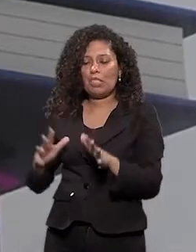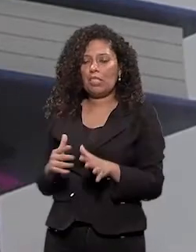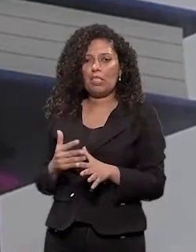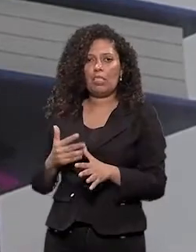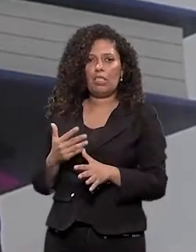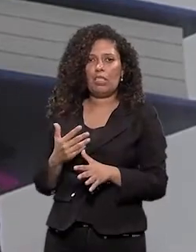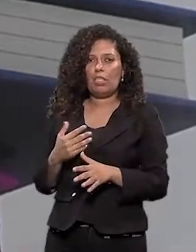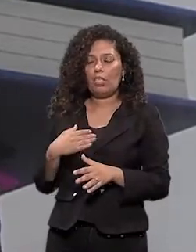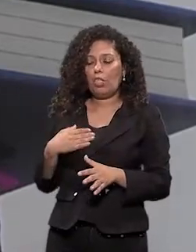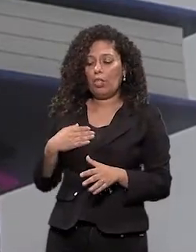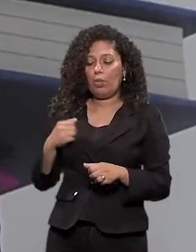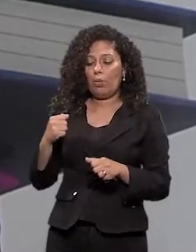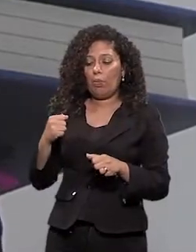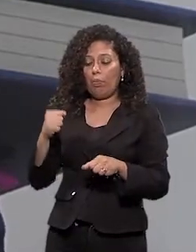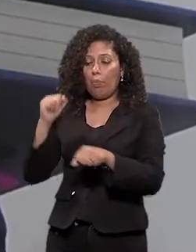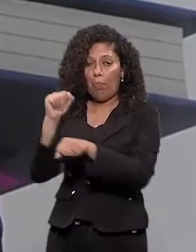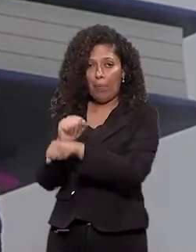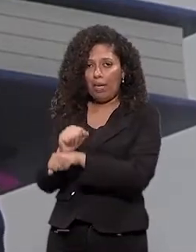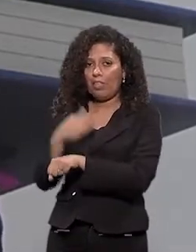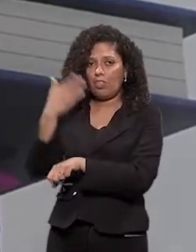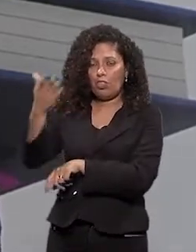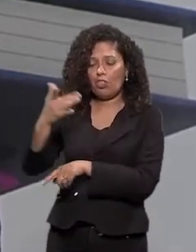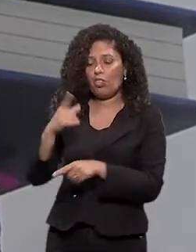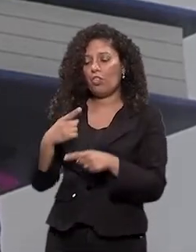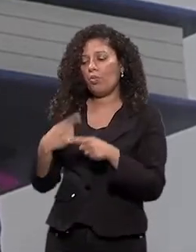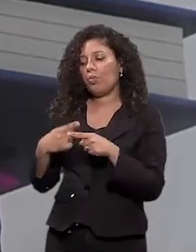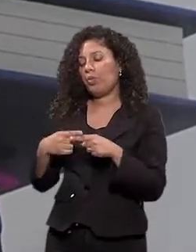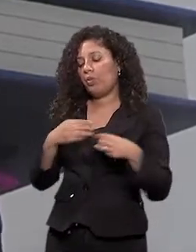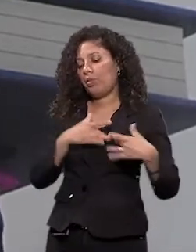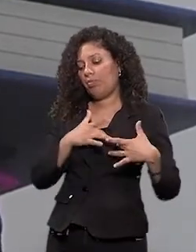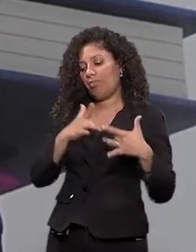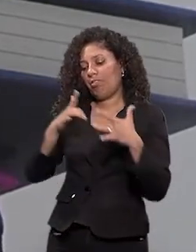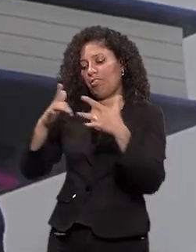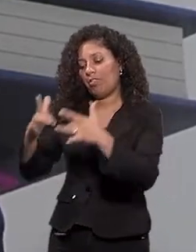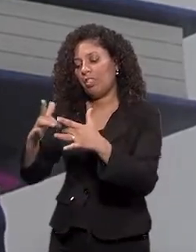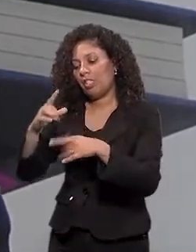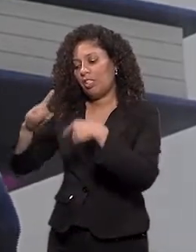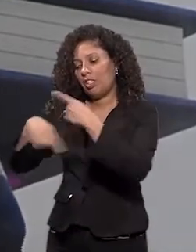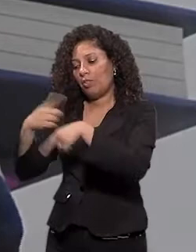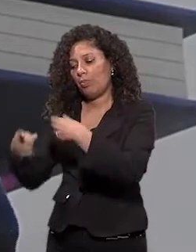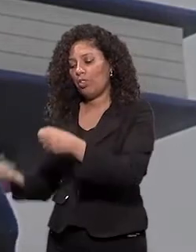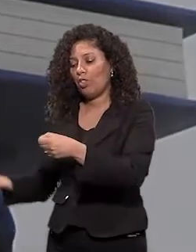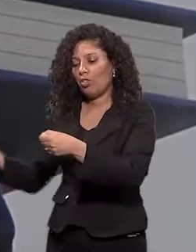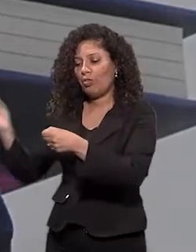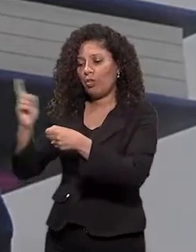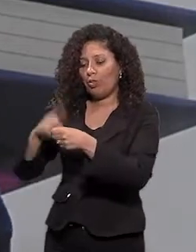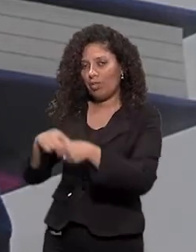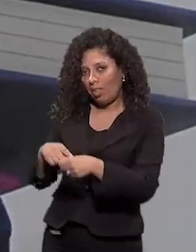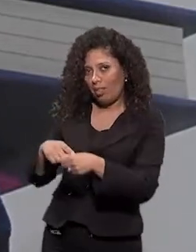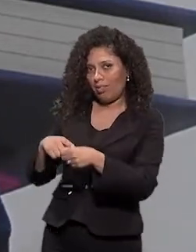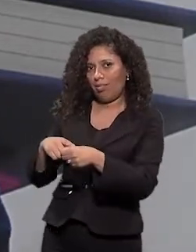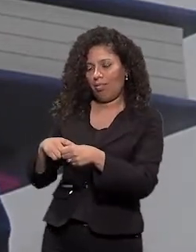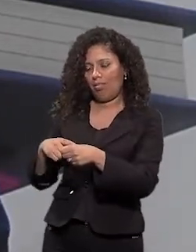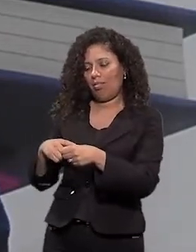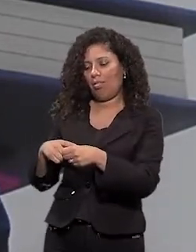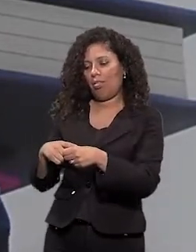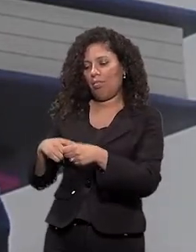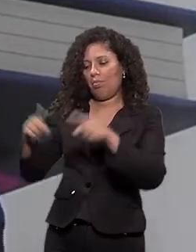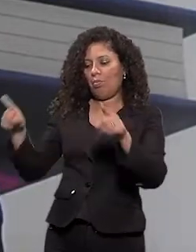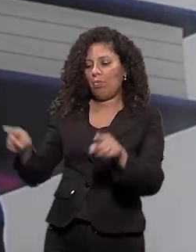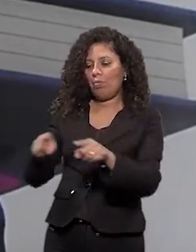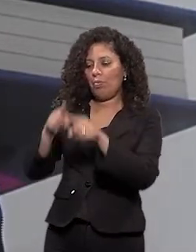que parar de ir lá, que era um trabalho voluntário, eu não tinha mais condição de ir. E eu voltei para tocar, para me apresentar lá para eles uma vez.